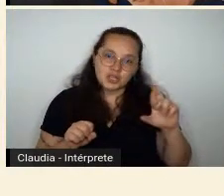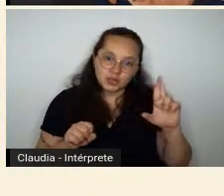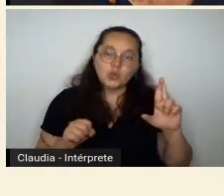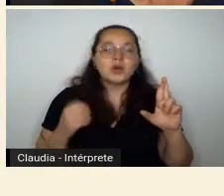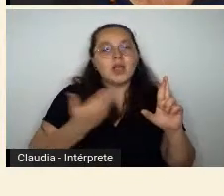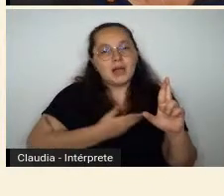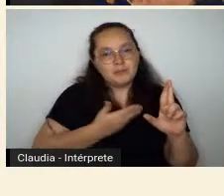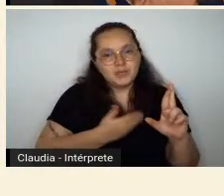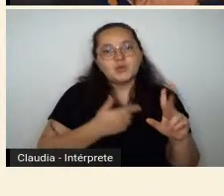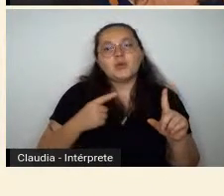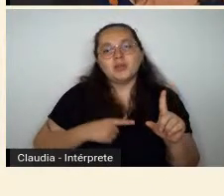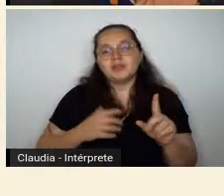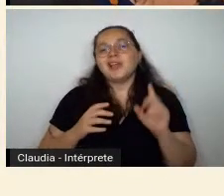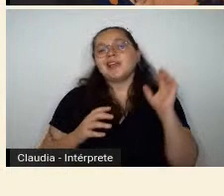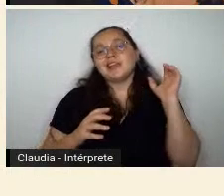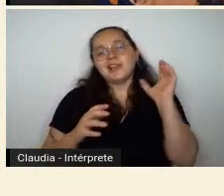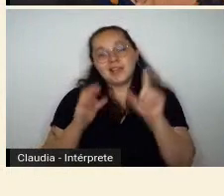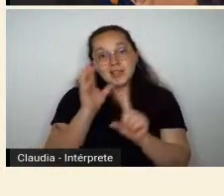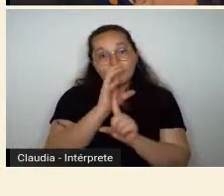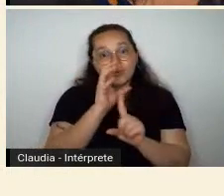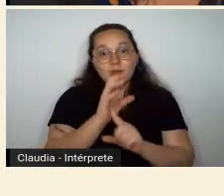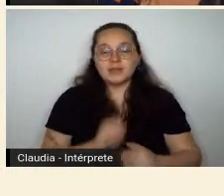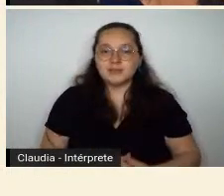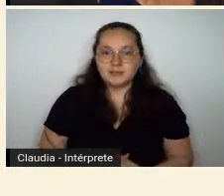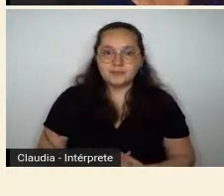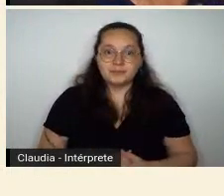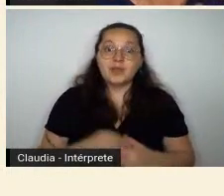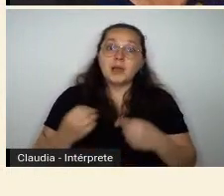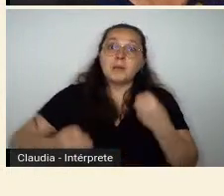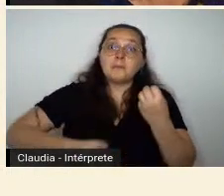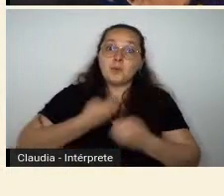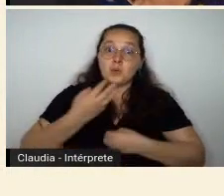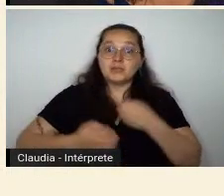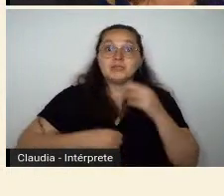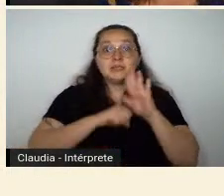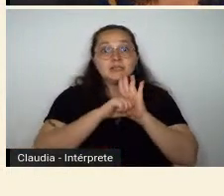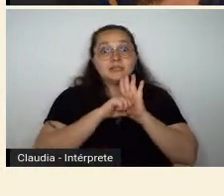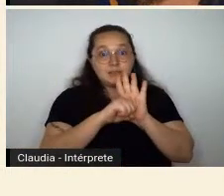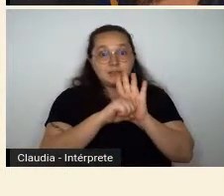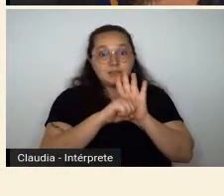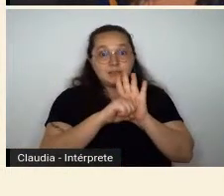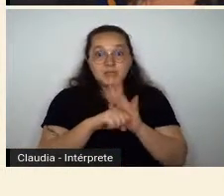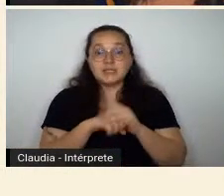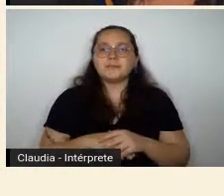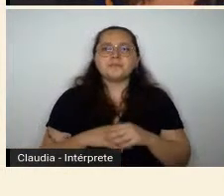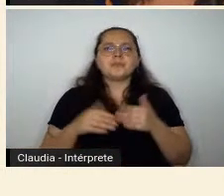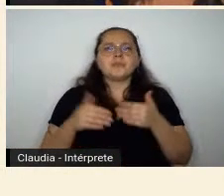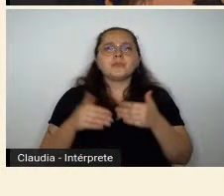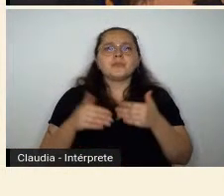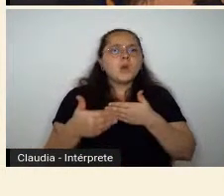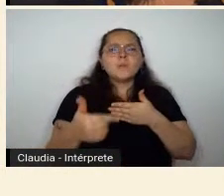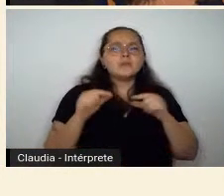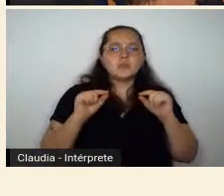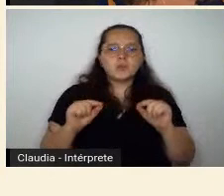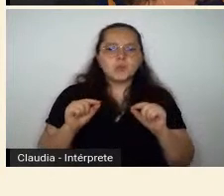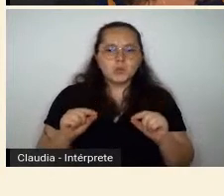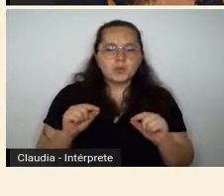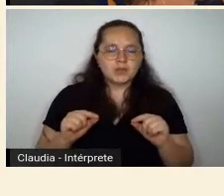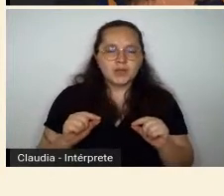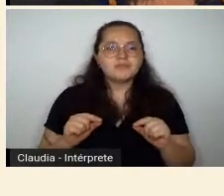claras. A poesia simbolista, desde seu nascimento, presumia uma discutível